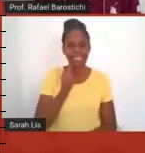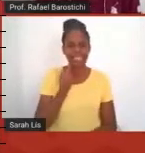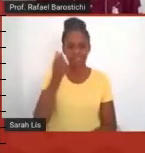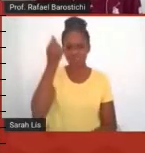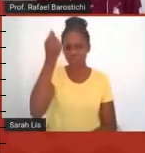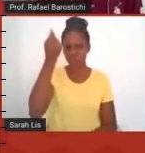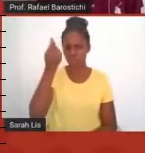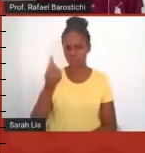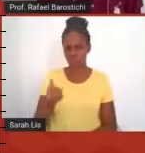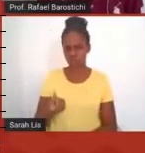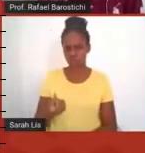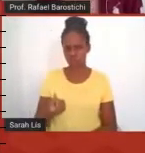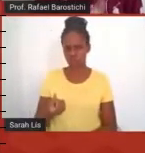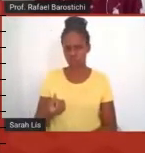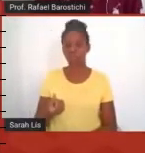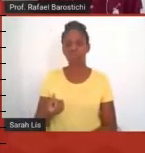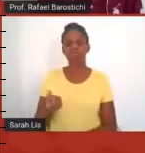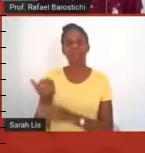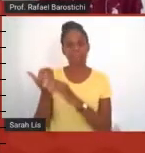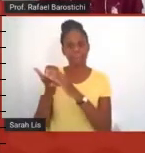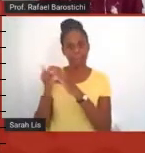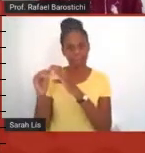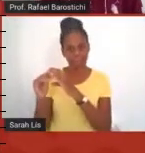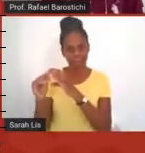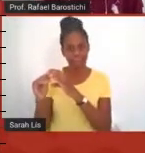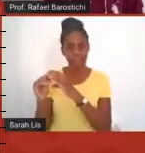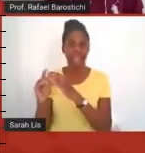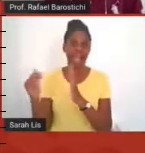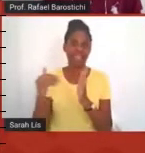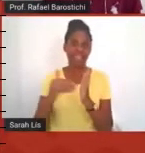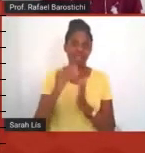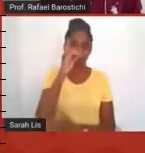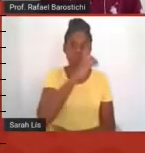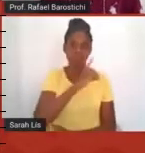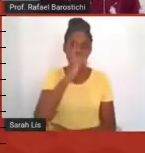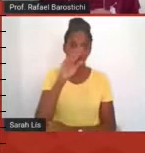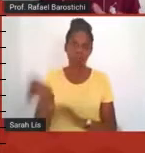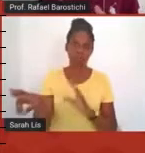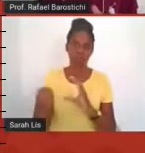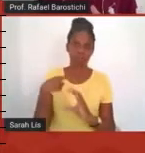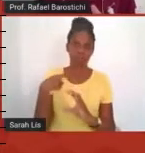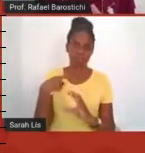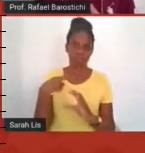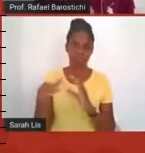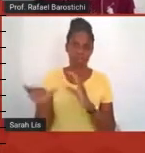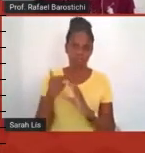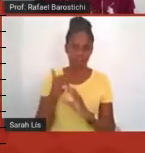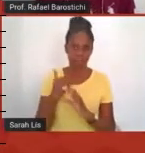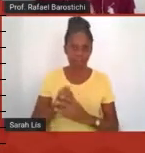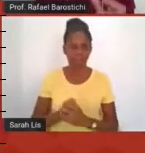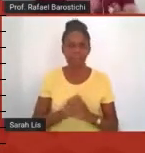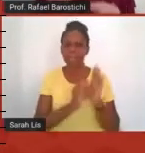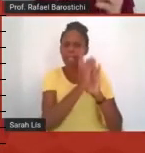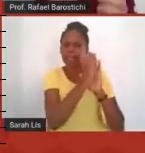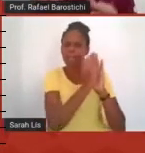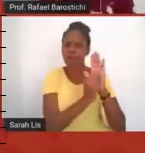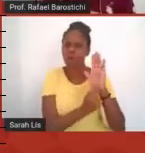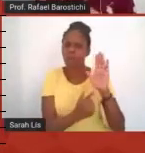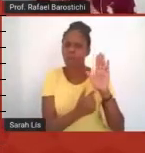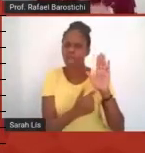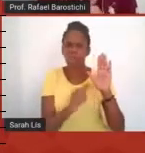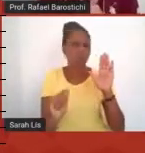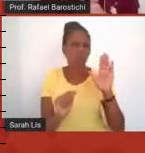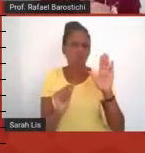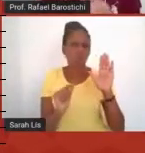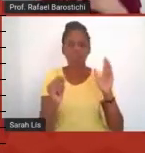tinham até o domingo para responder e enviar para a gente. Nesses formulários, eles basicamente diziam para a gente o que eles tinham